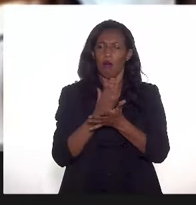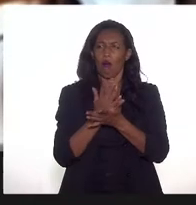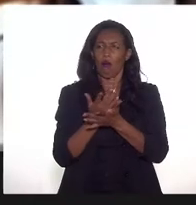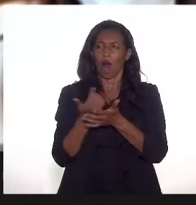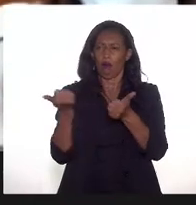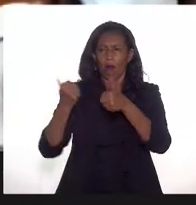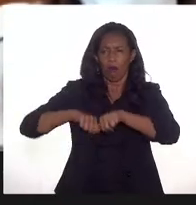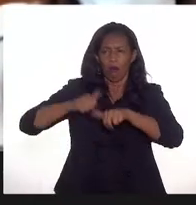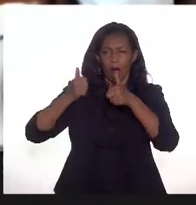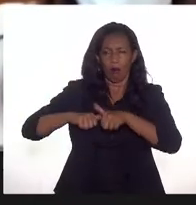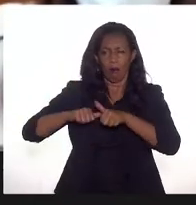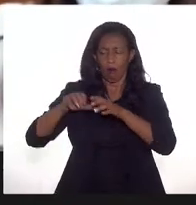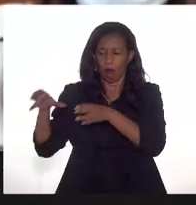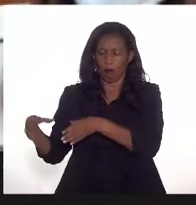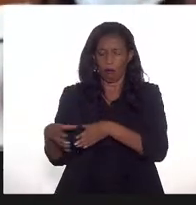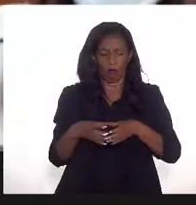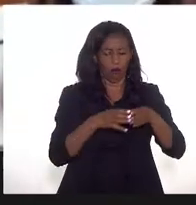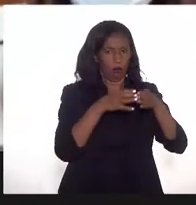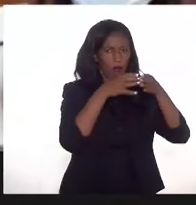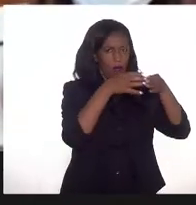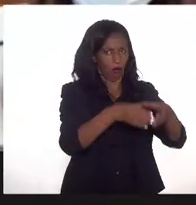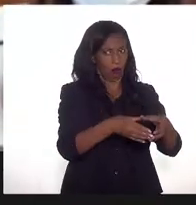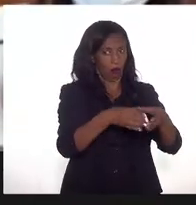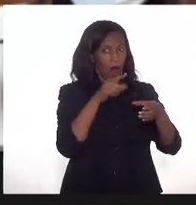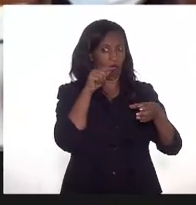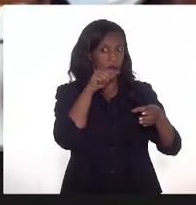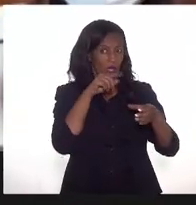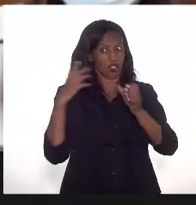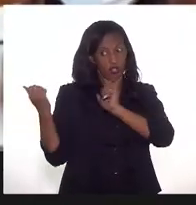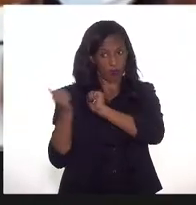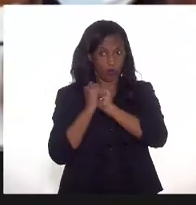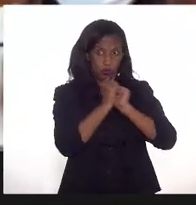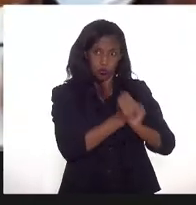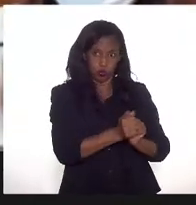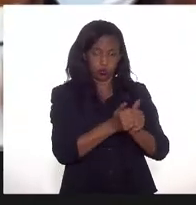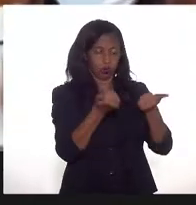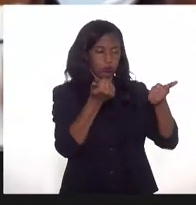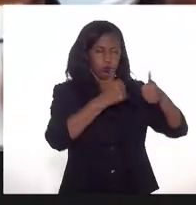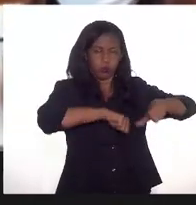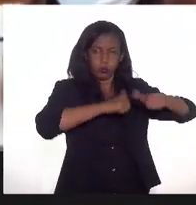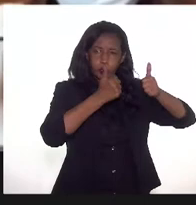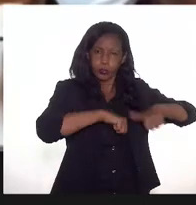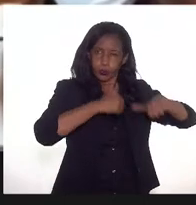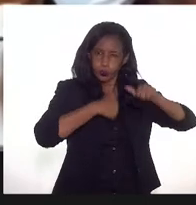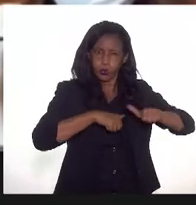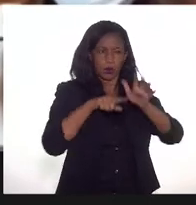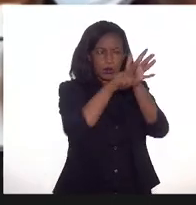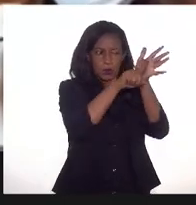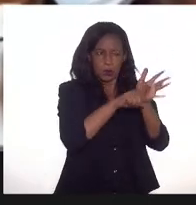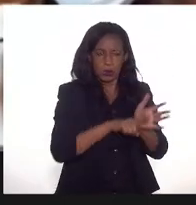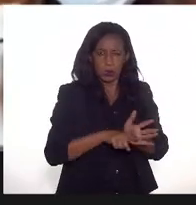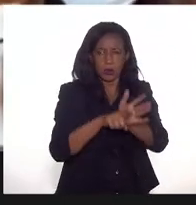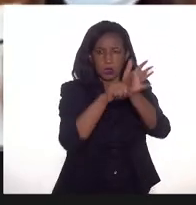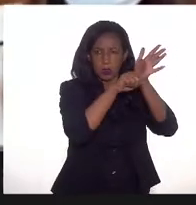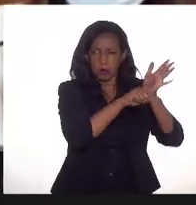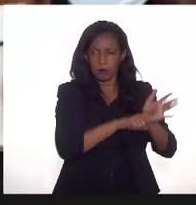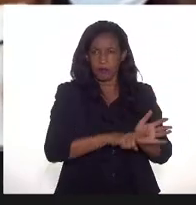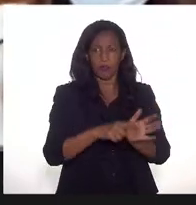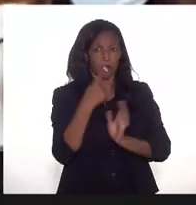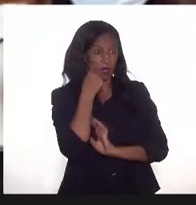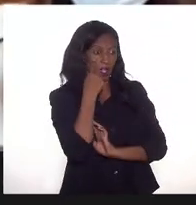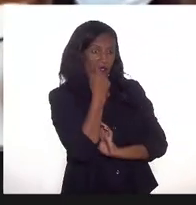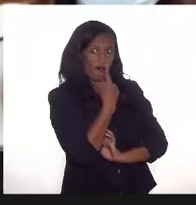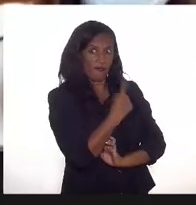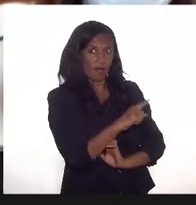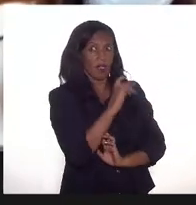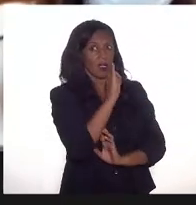levamos isso para o laboratório, nós acompanhamos as análises e verificamos se a especificação